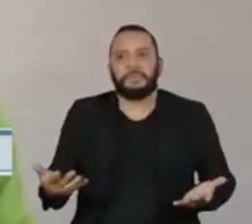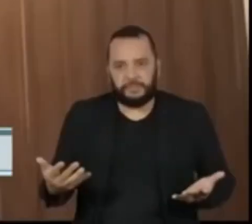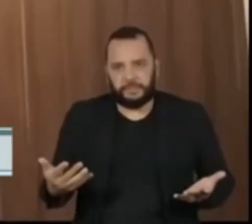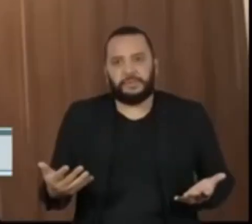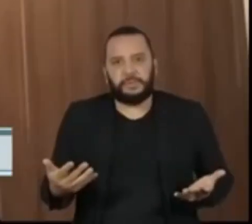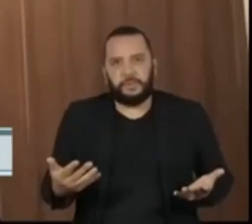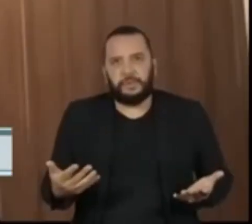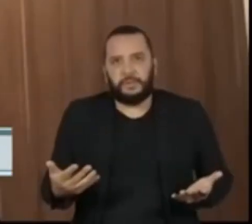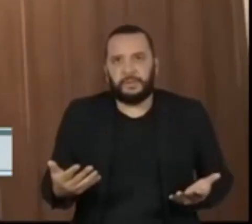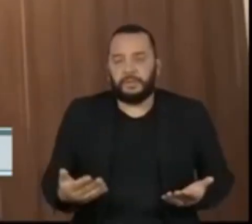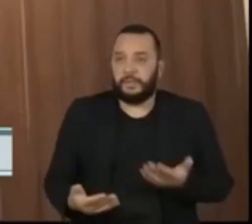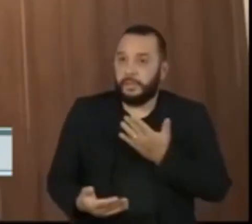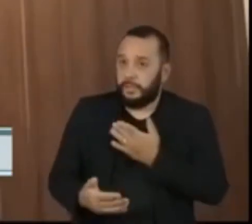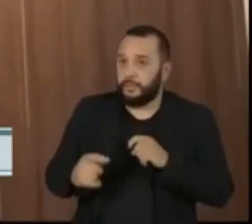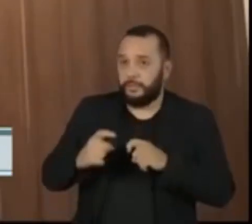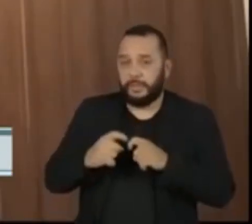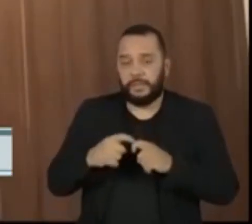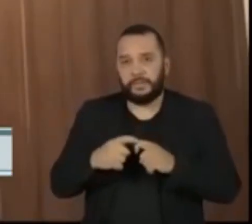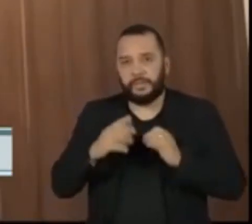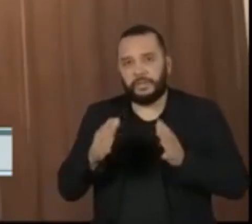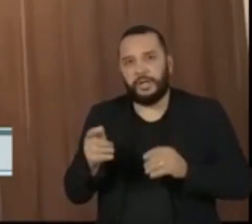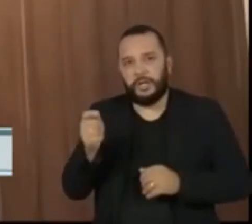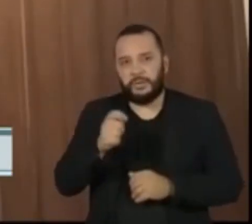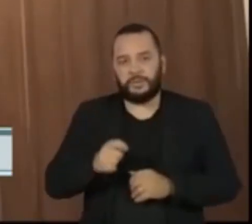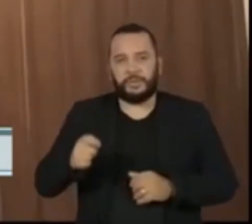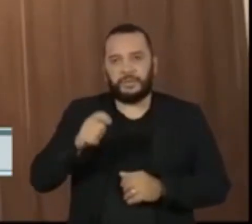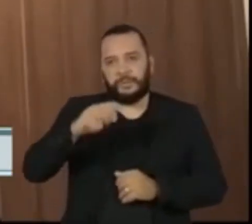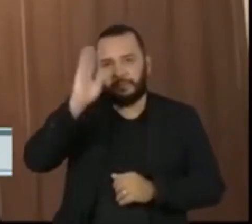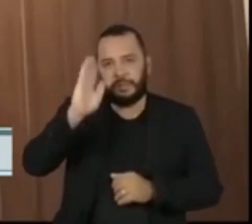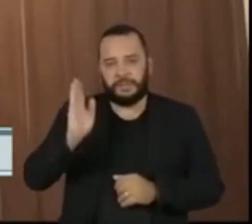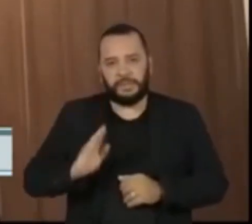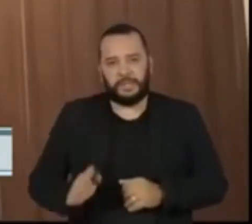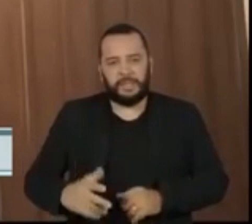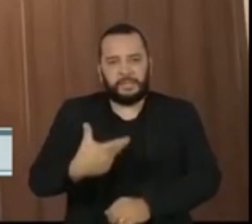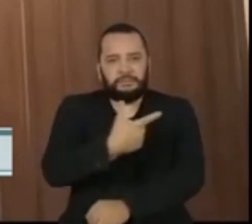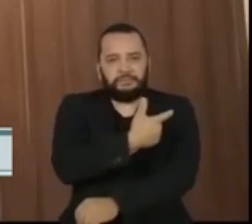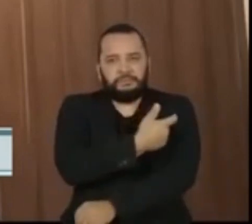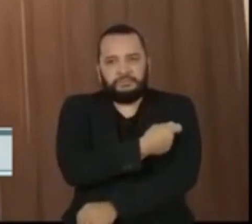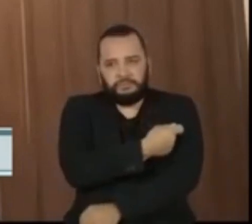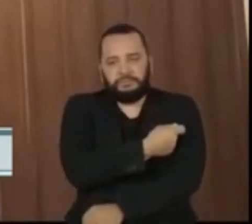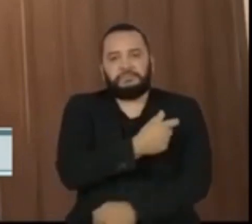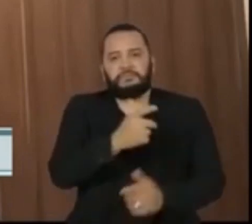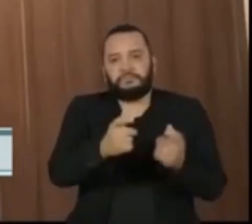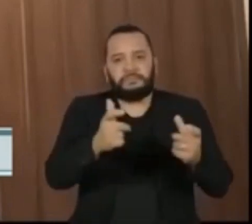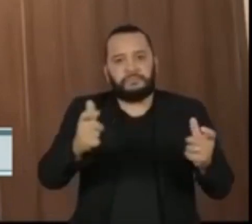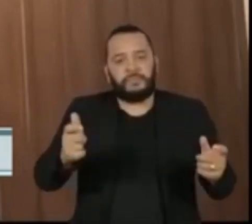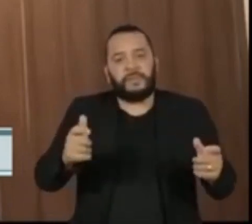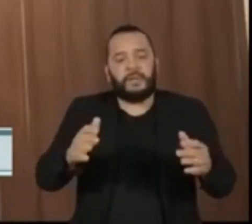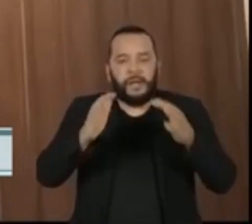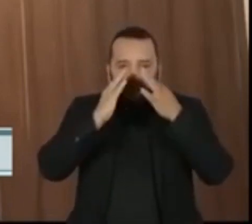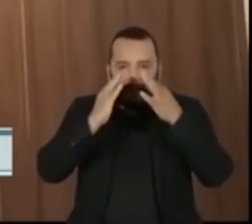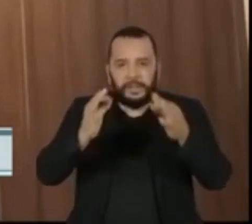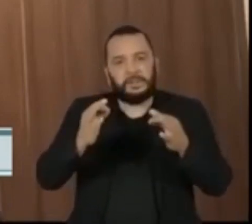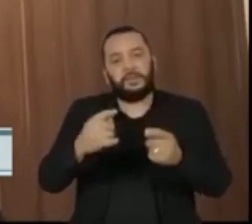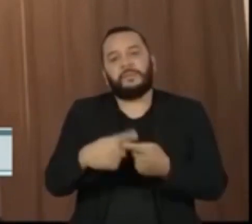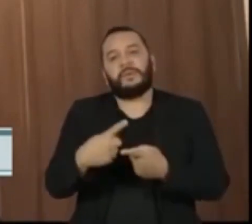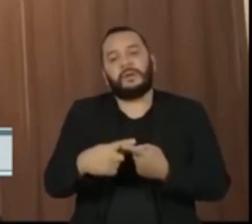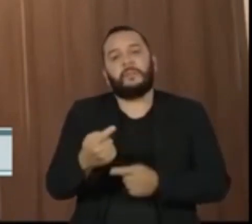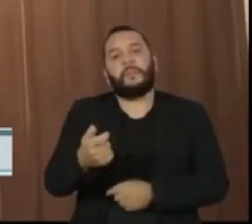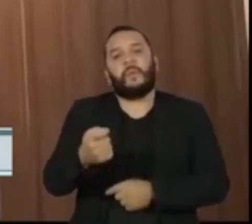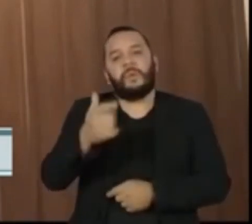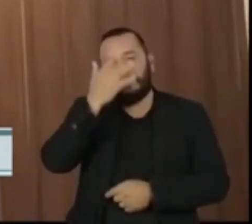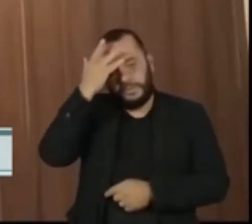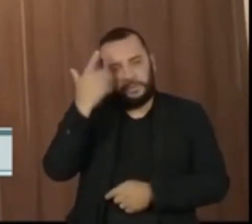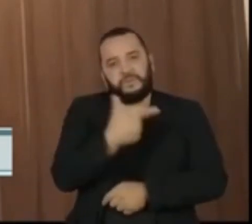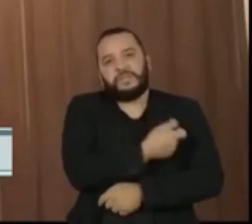dia. Essa médica da Sociedade Brasileira de Imunizações alerta para a baixa cobertura vacinal. De acordo com o banco